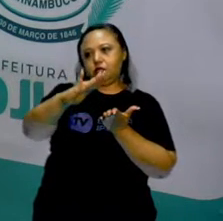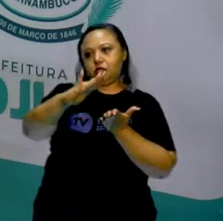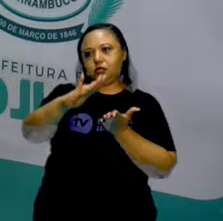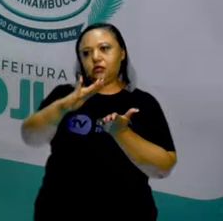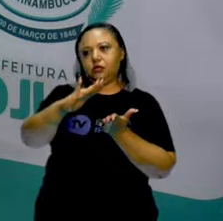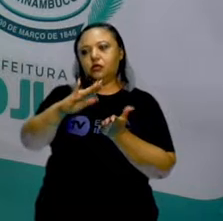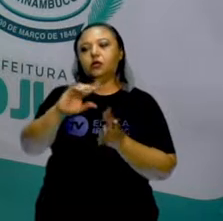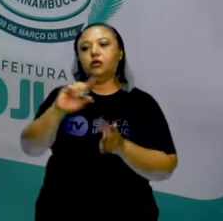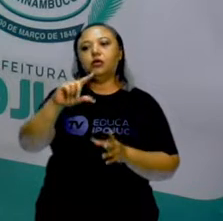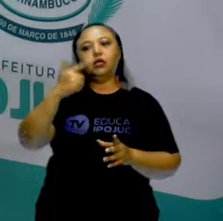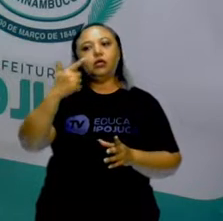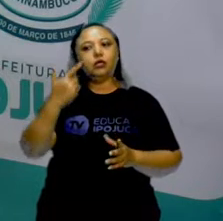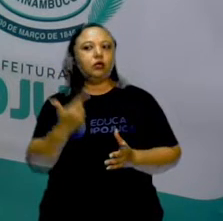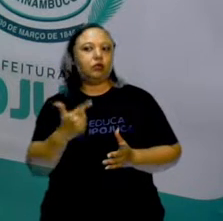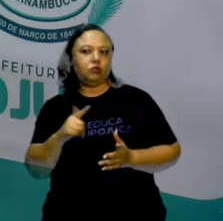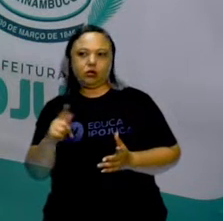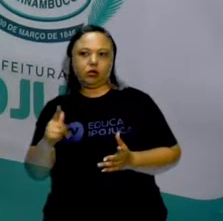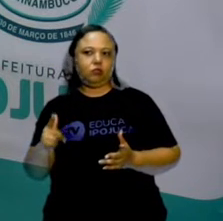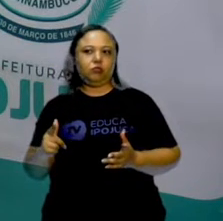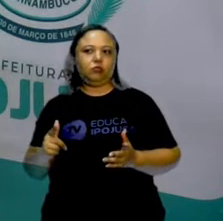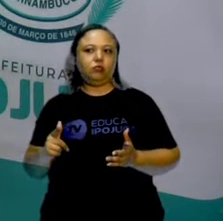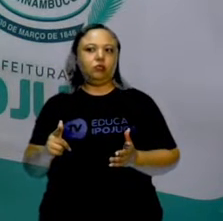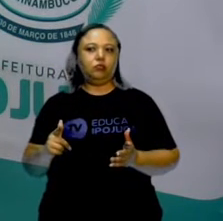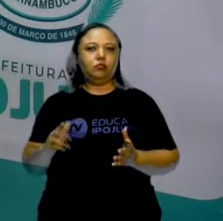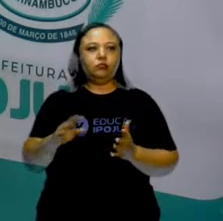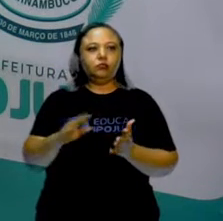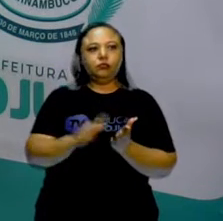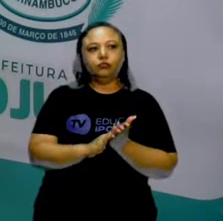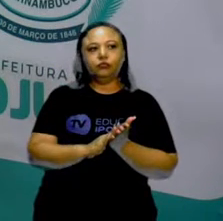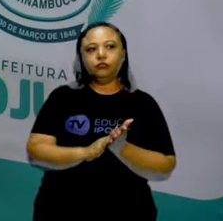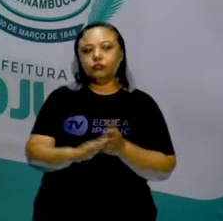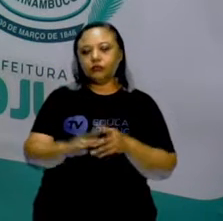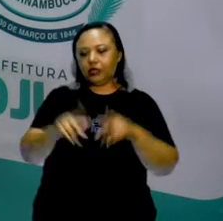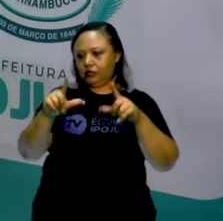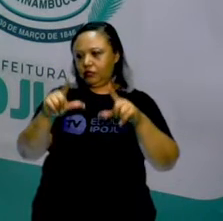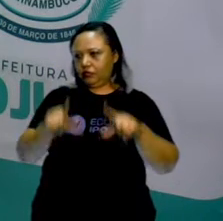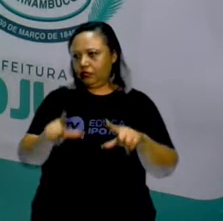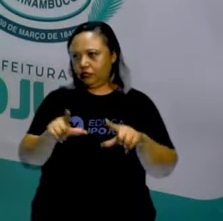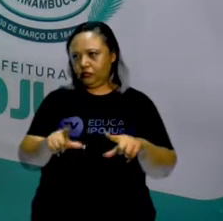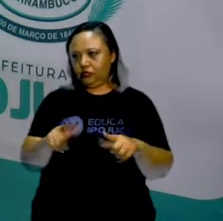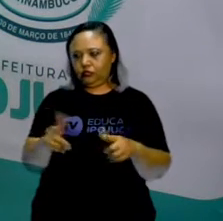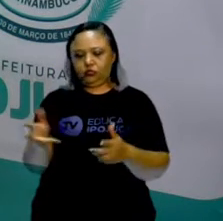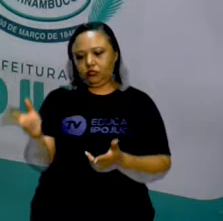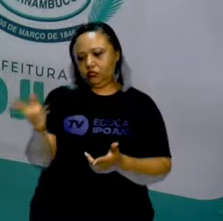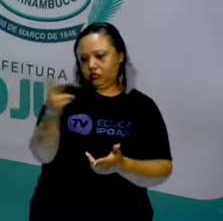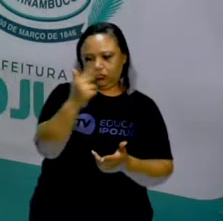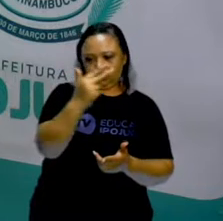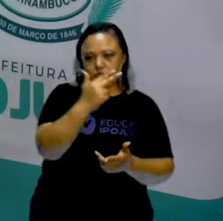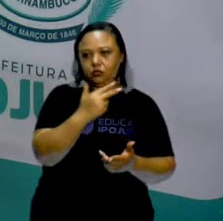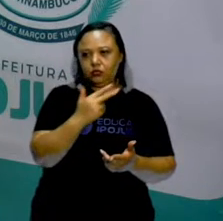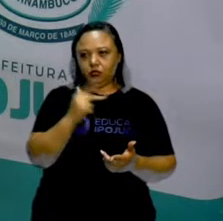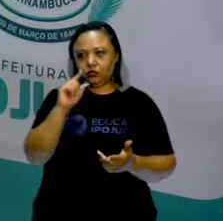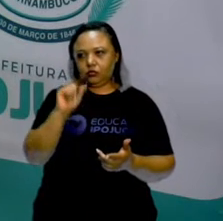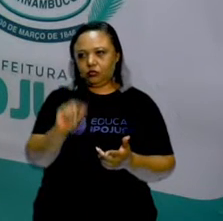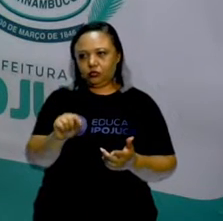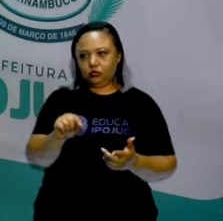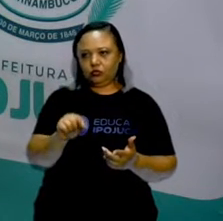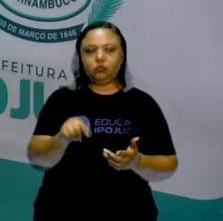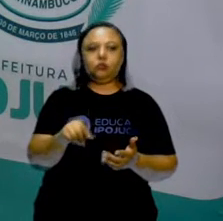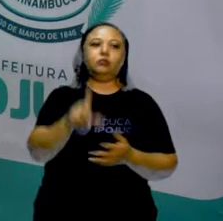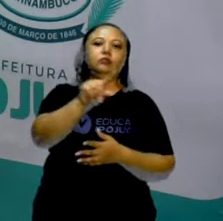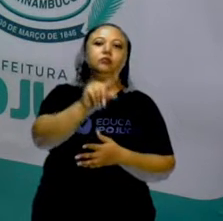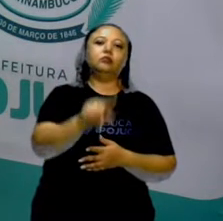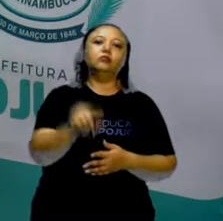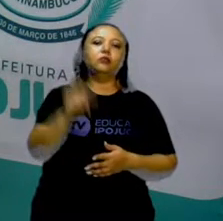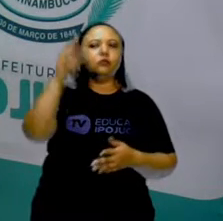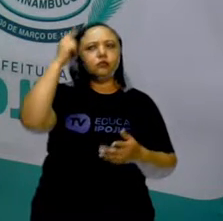fazer no papel e elas simplesmente já estão inteiras. A gente não precisa ter